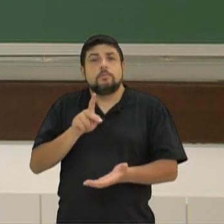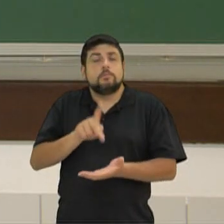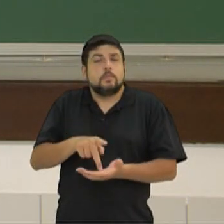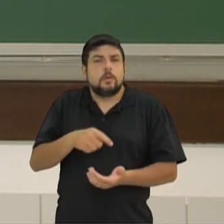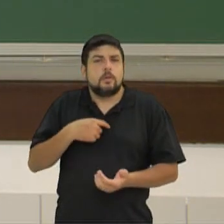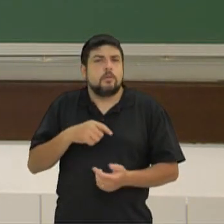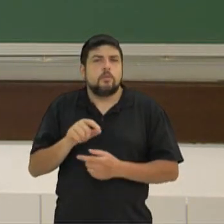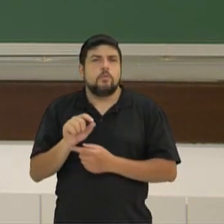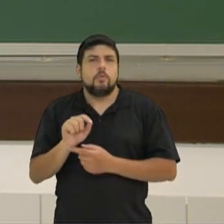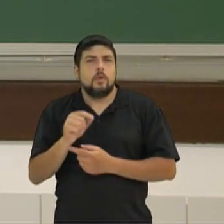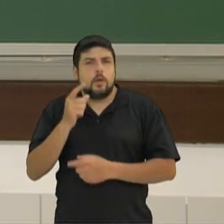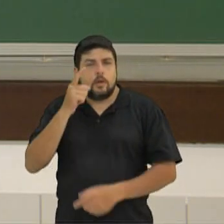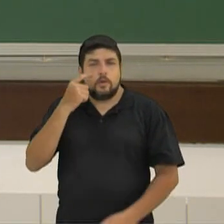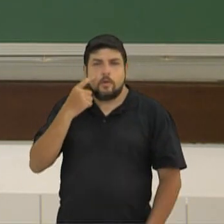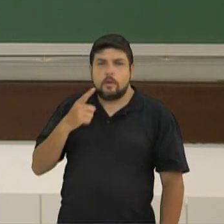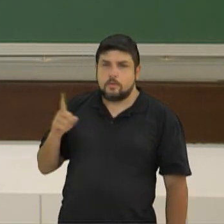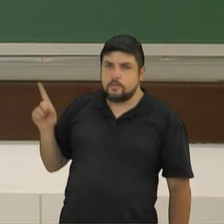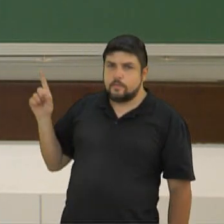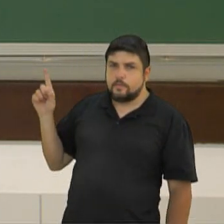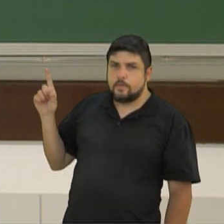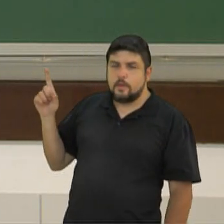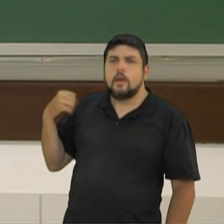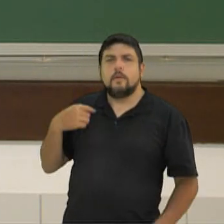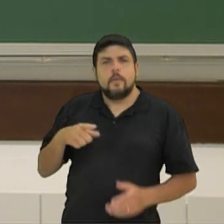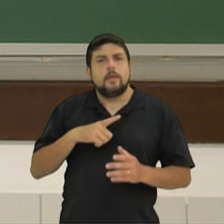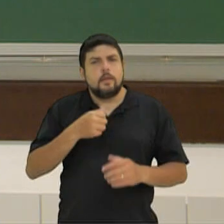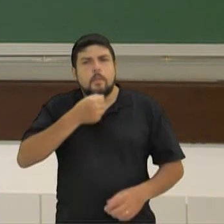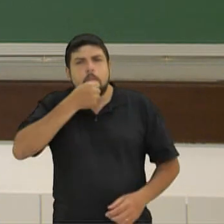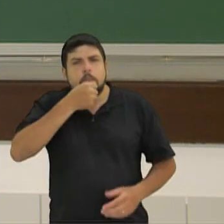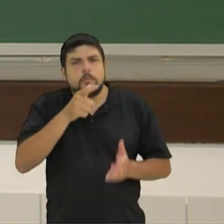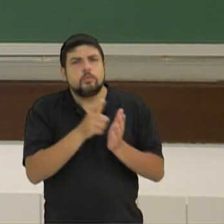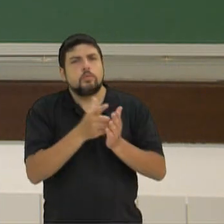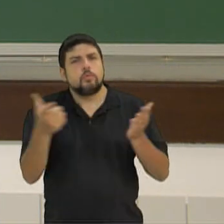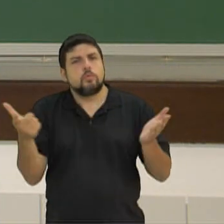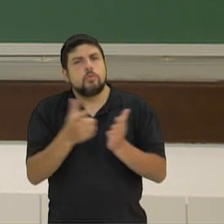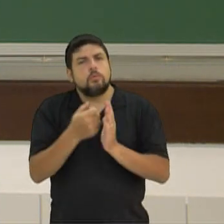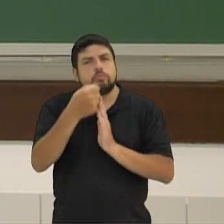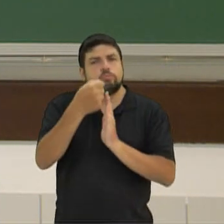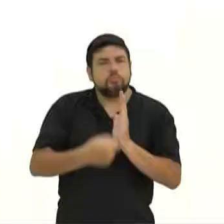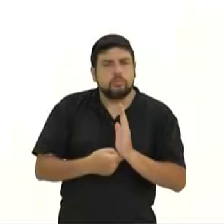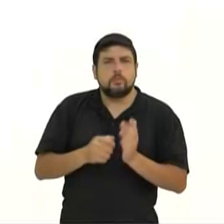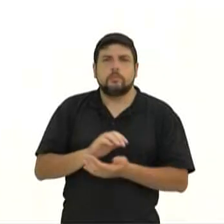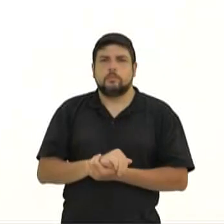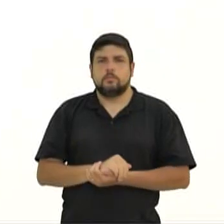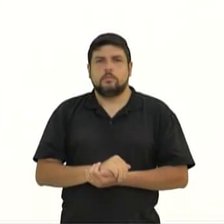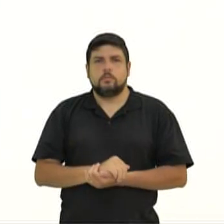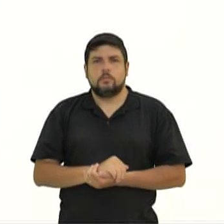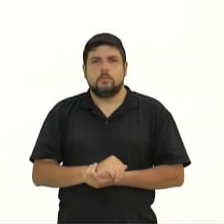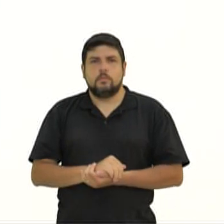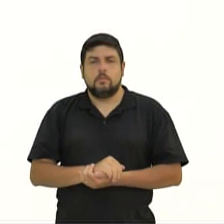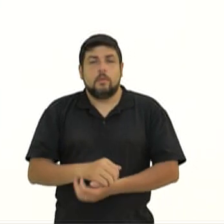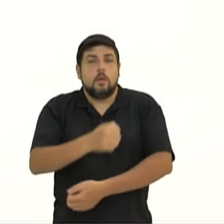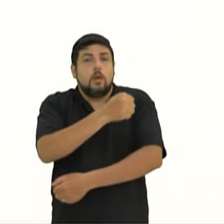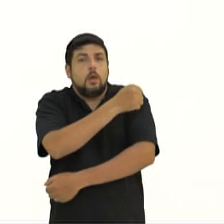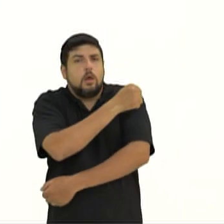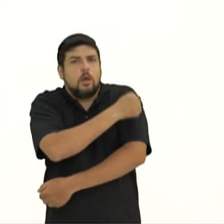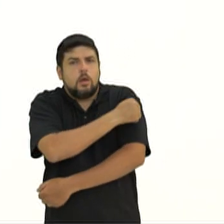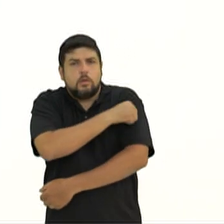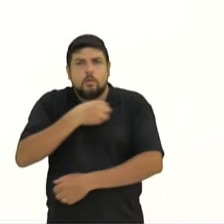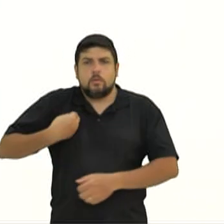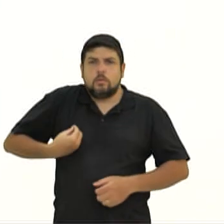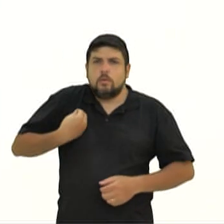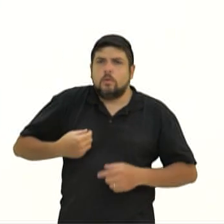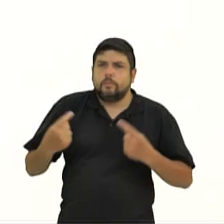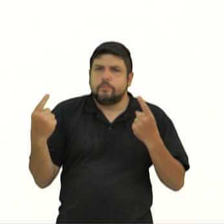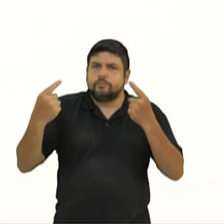Tanto que tem até, ó, uma reportagem sobre isso. Estudantes vivem o desafio de escolher a profissão.